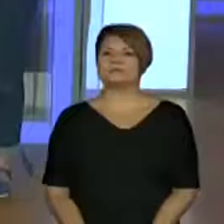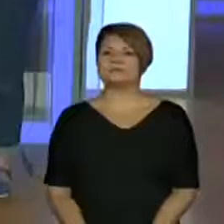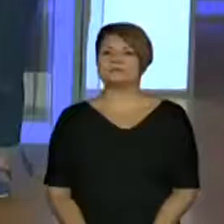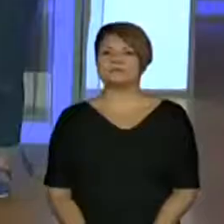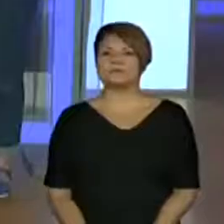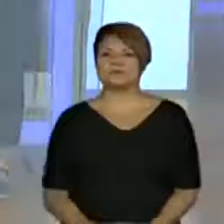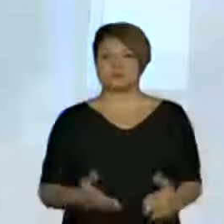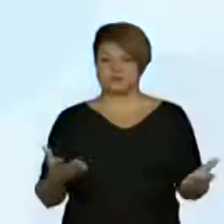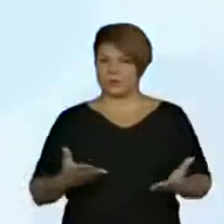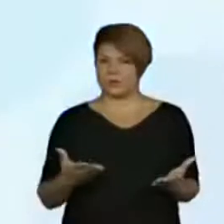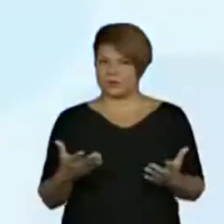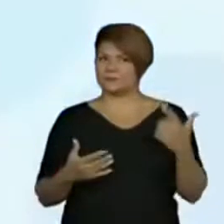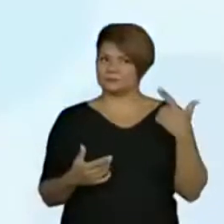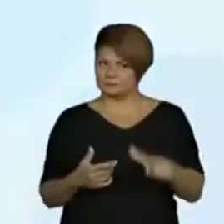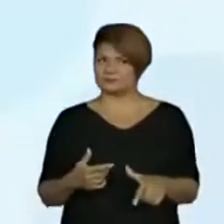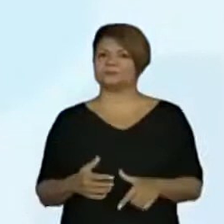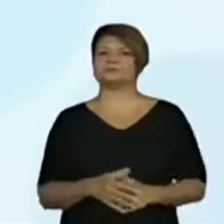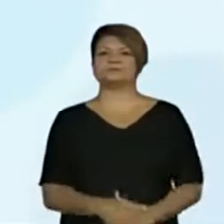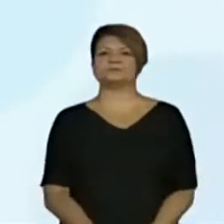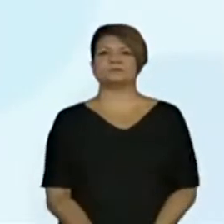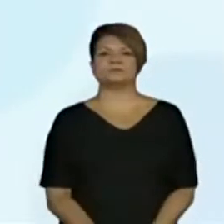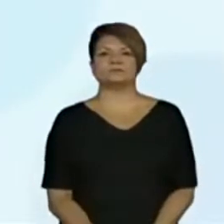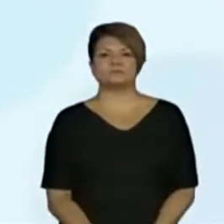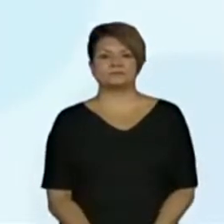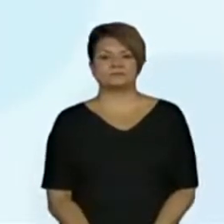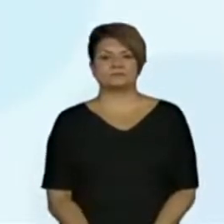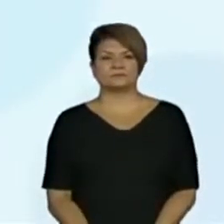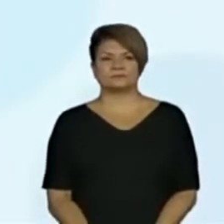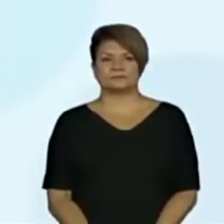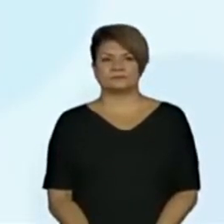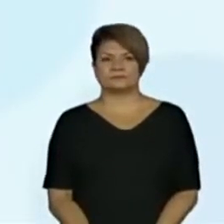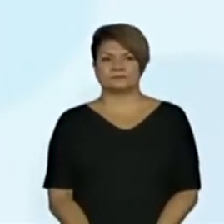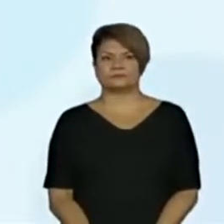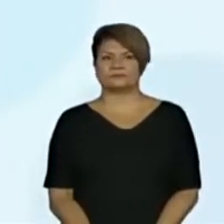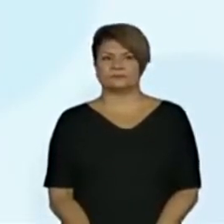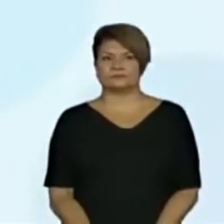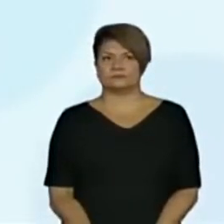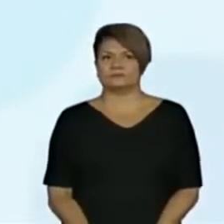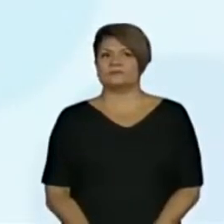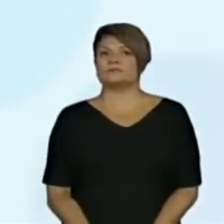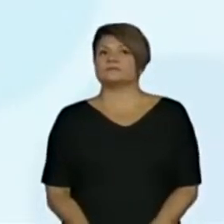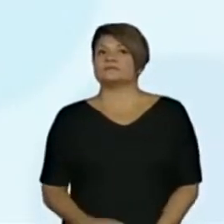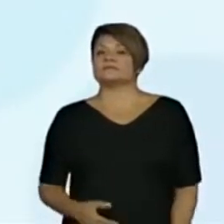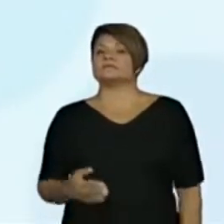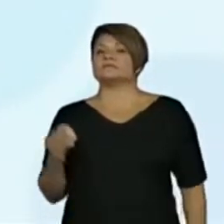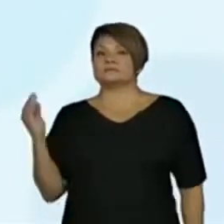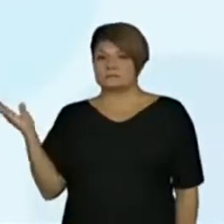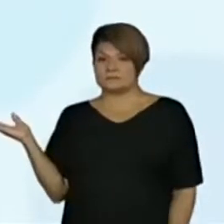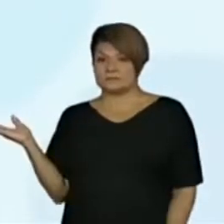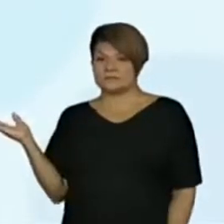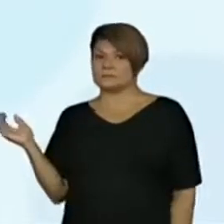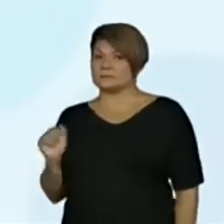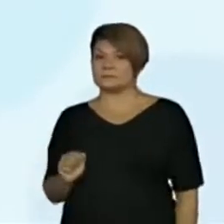Vamos trazer mais um pouquinho? Olha só, aqui aparece as